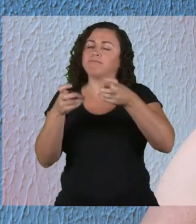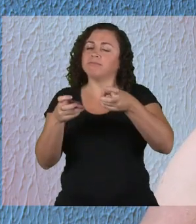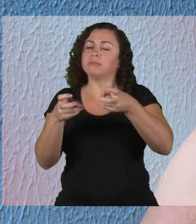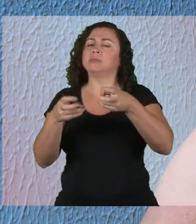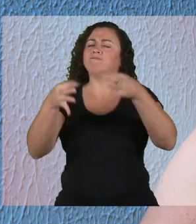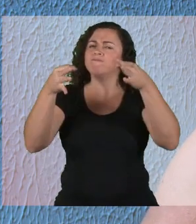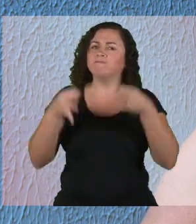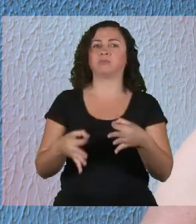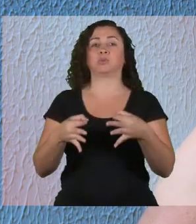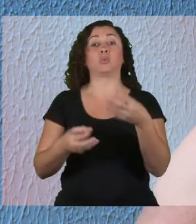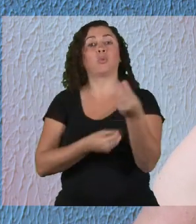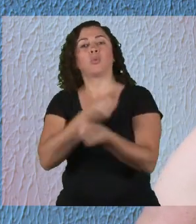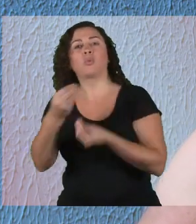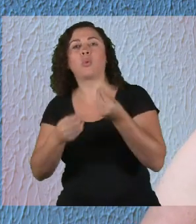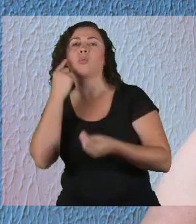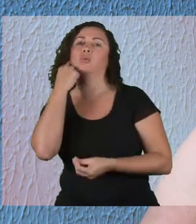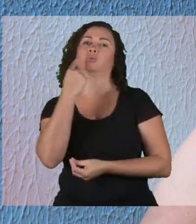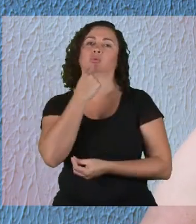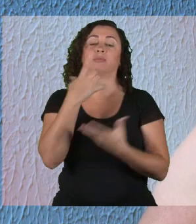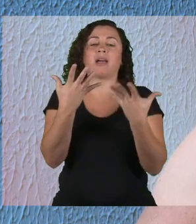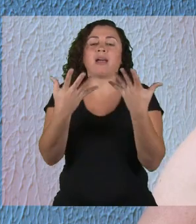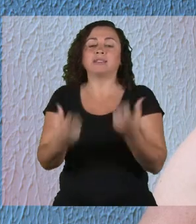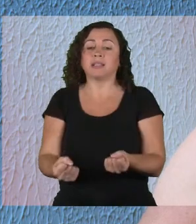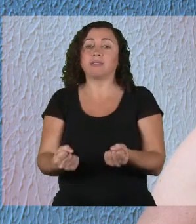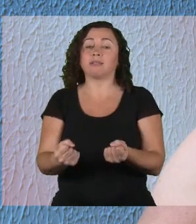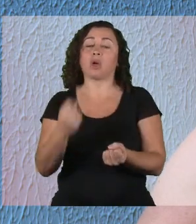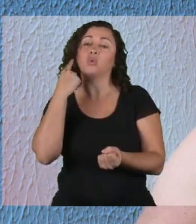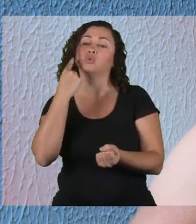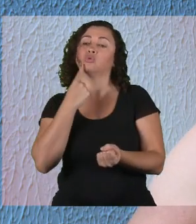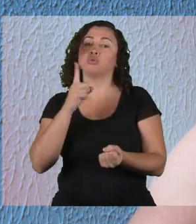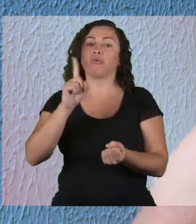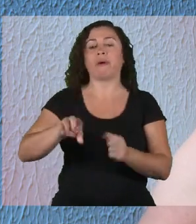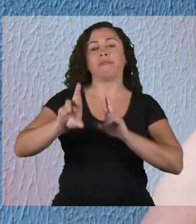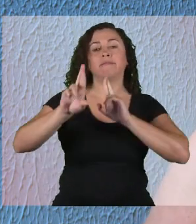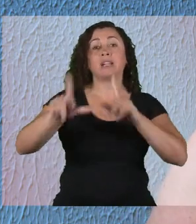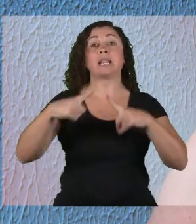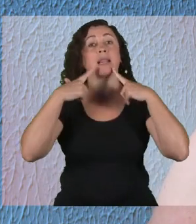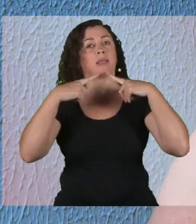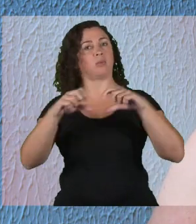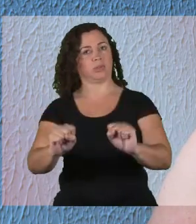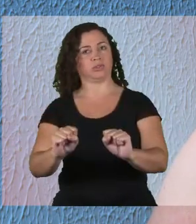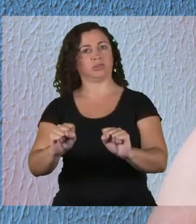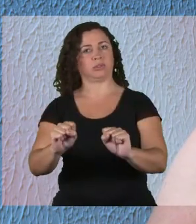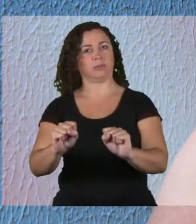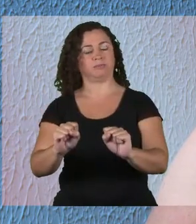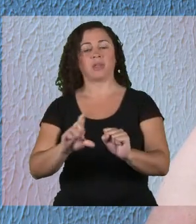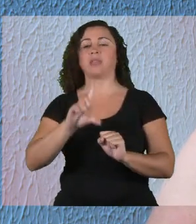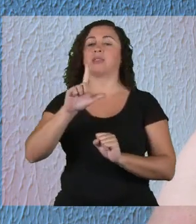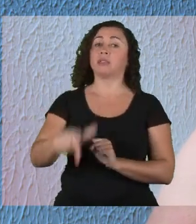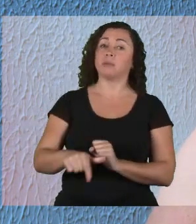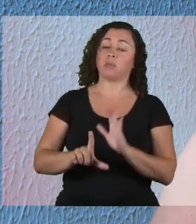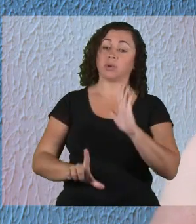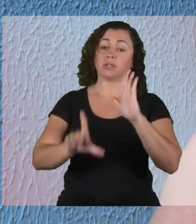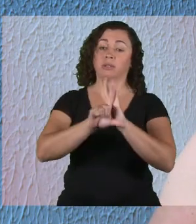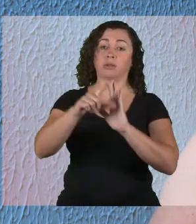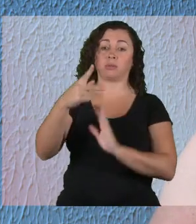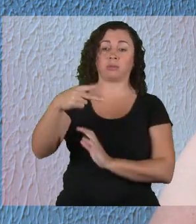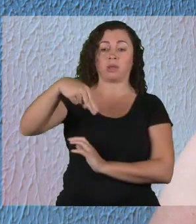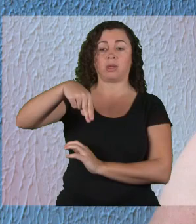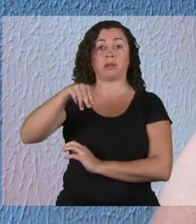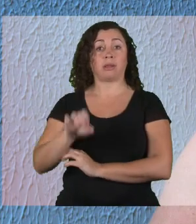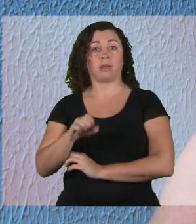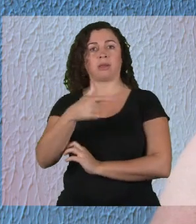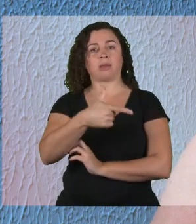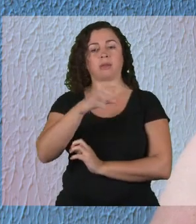radicalmente para acolher a diferença linguística e cultural da pessoa surda. No PNE, que é, então, mais